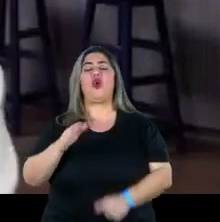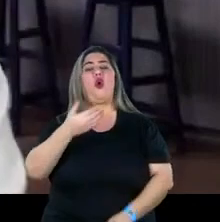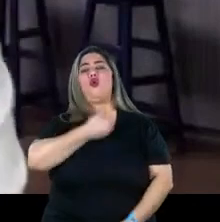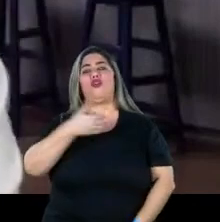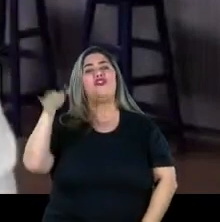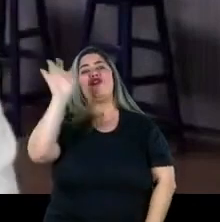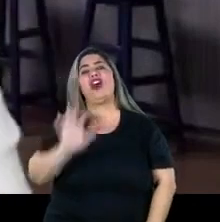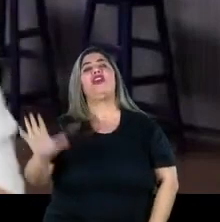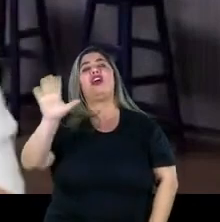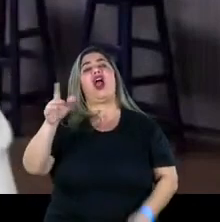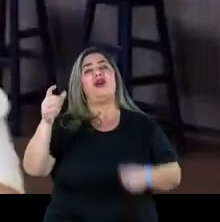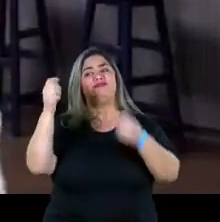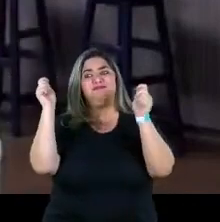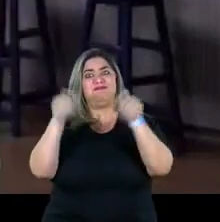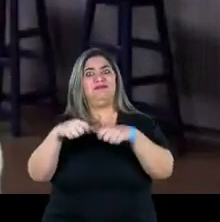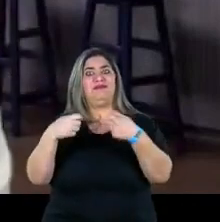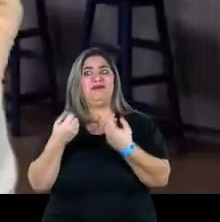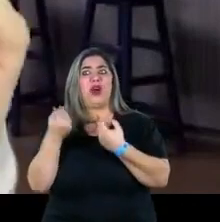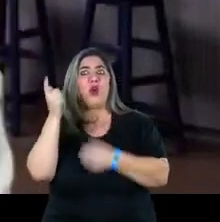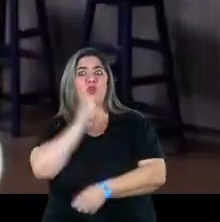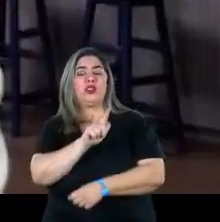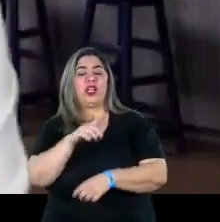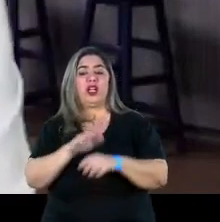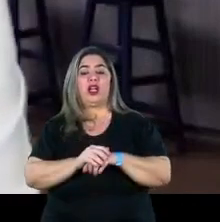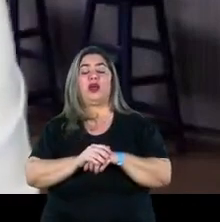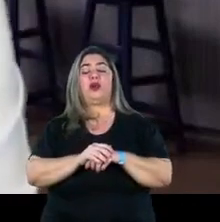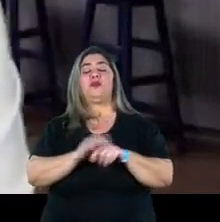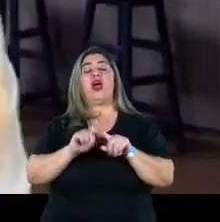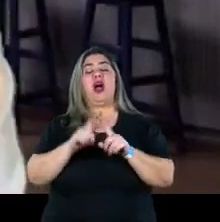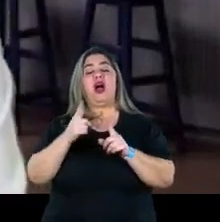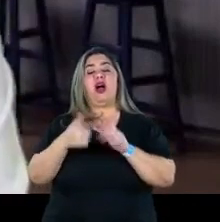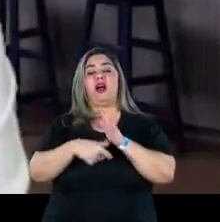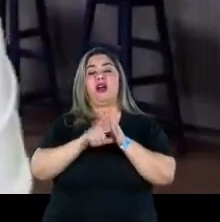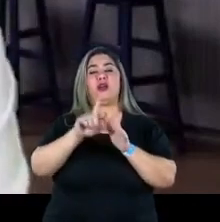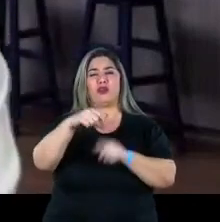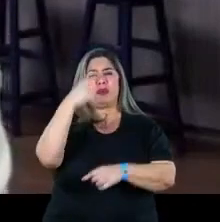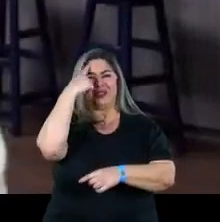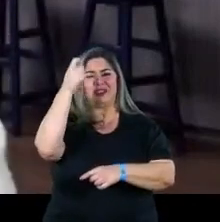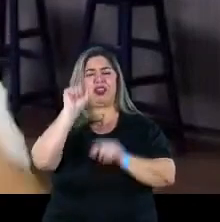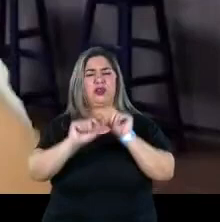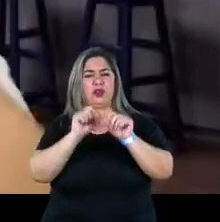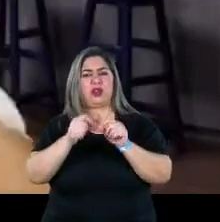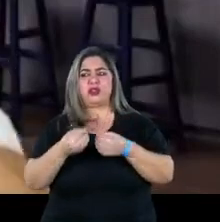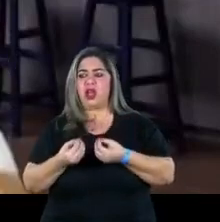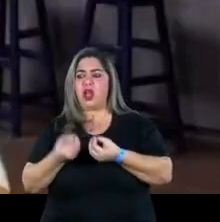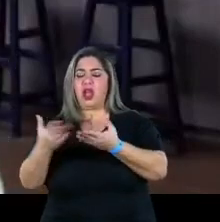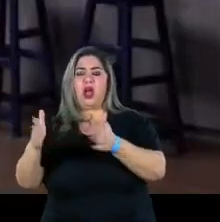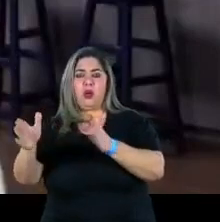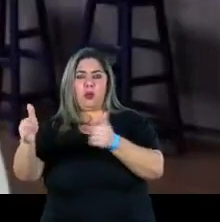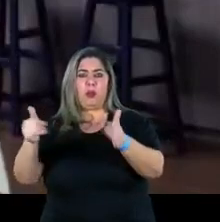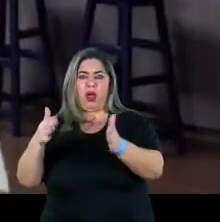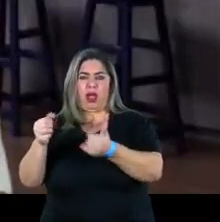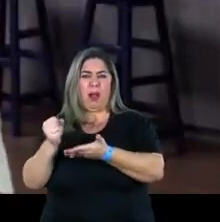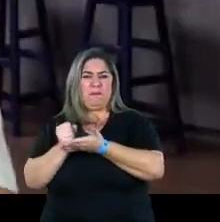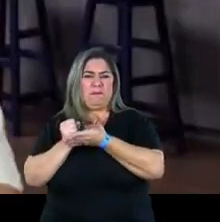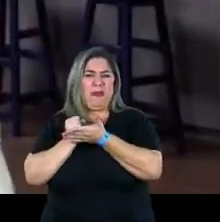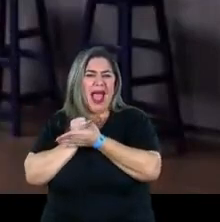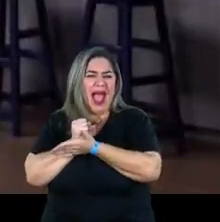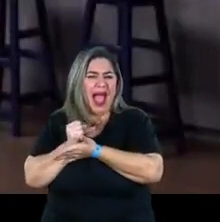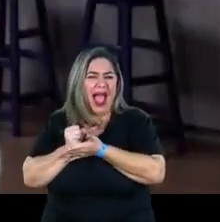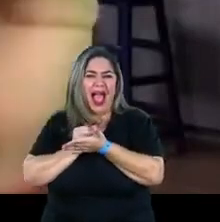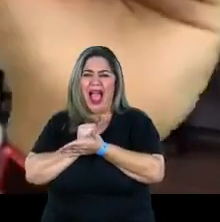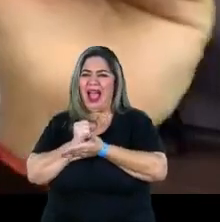tem condição. Só para vocês... Um último dado antes de passar a palavra para vocês terem uma ideia. Se a gente quisesse entregar uma cesta muito básica